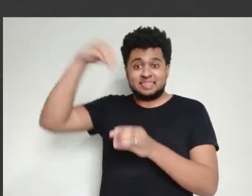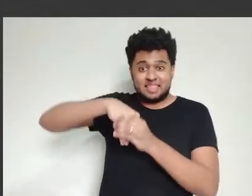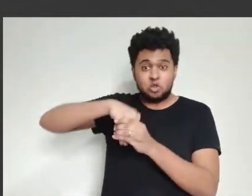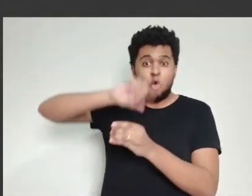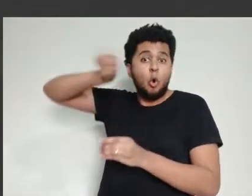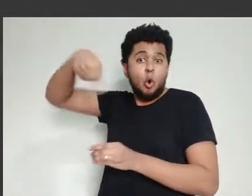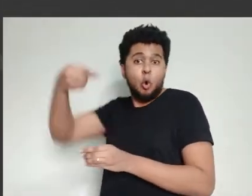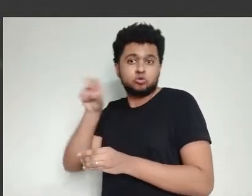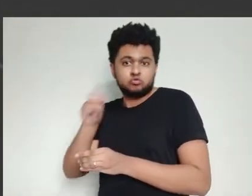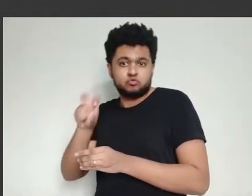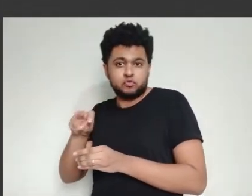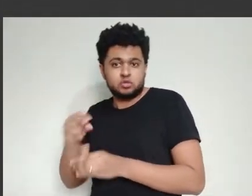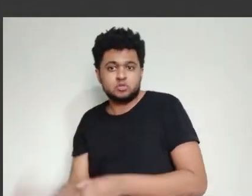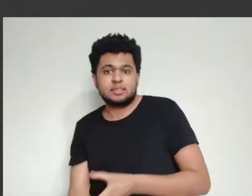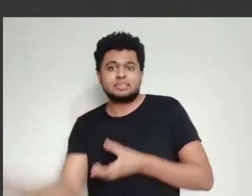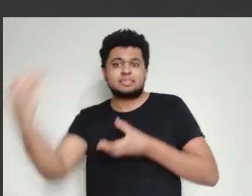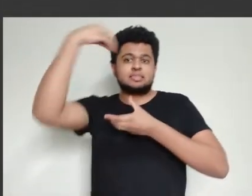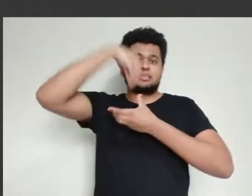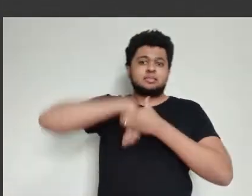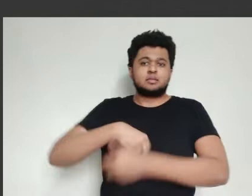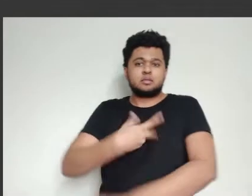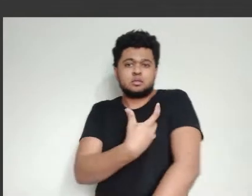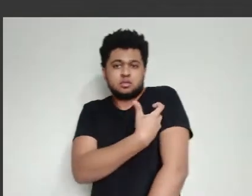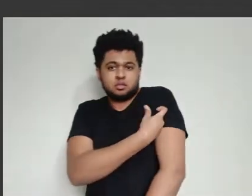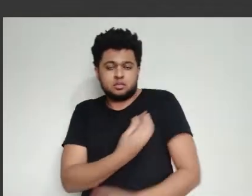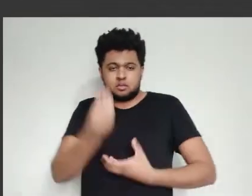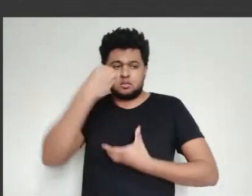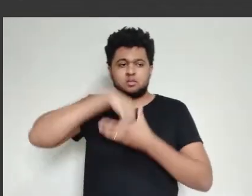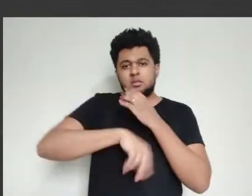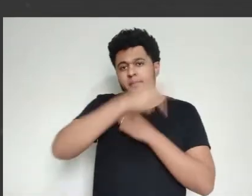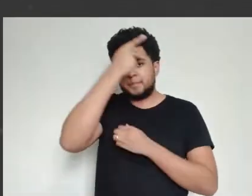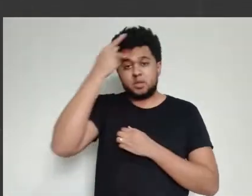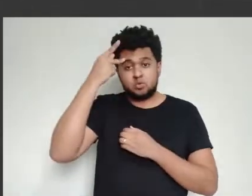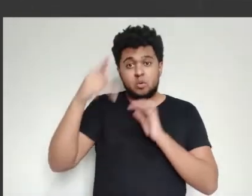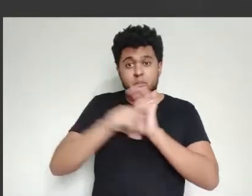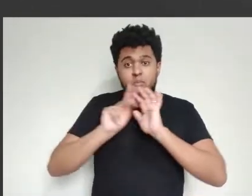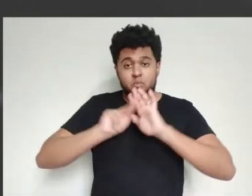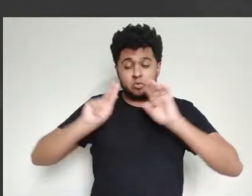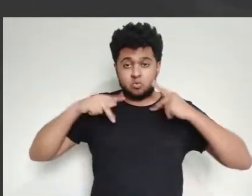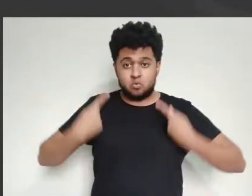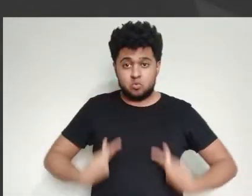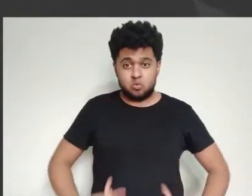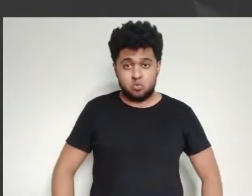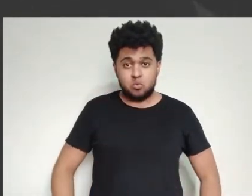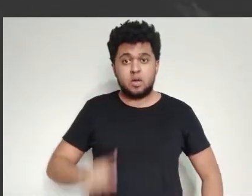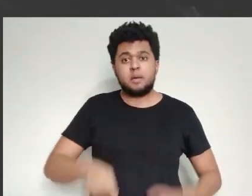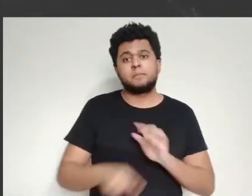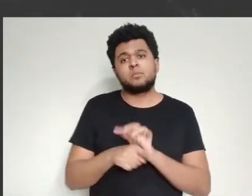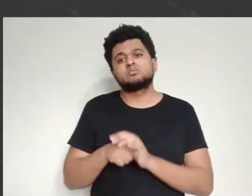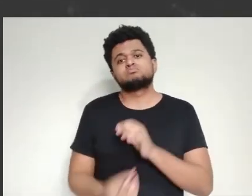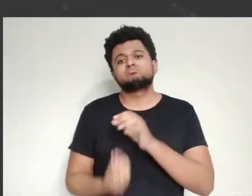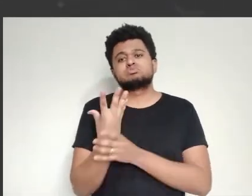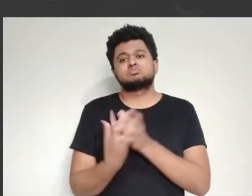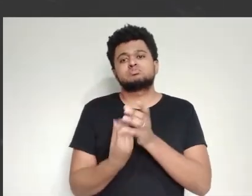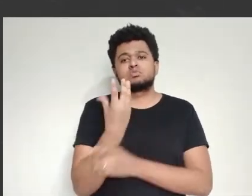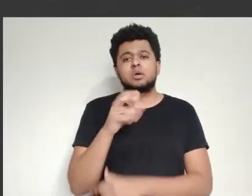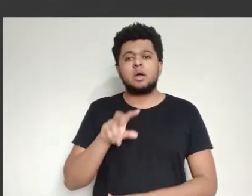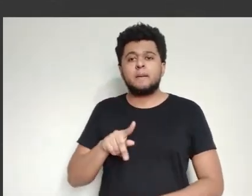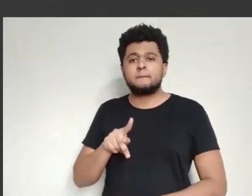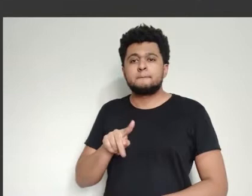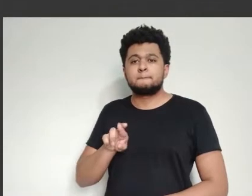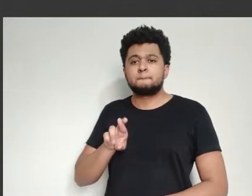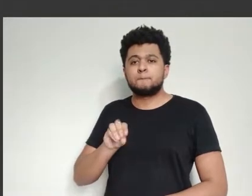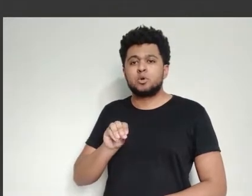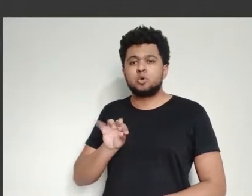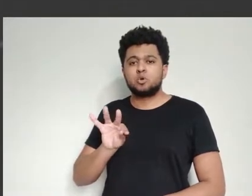veículo. Então, dentro desse vírus é incluído um material genético do vírus SARS-CoV-2. Então, a